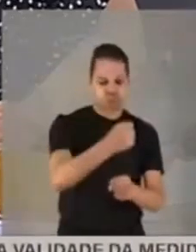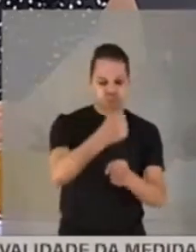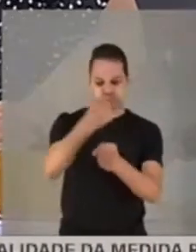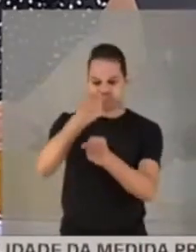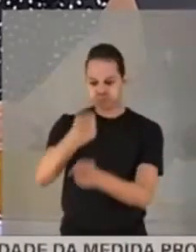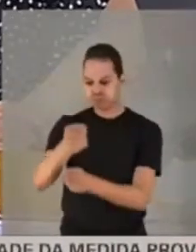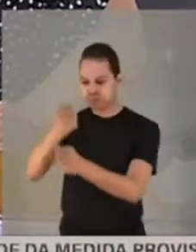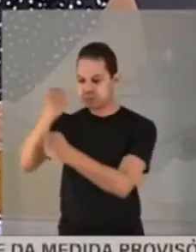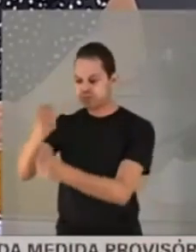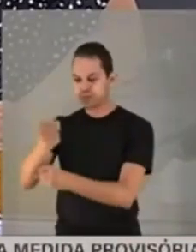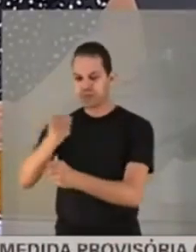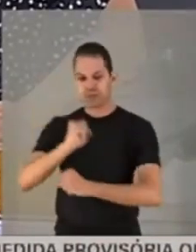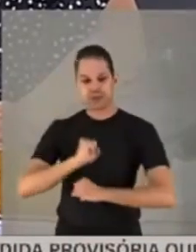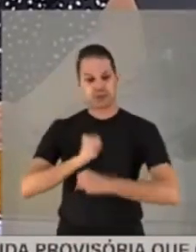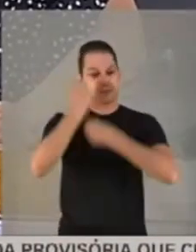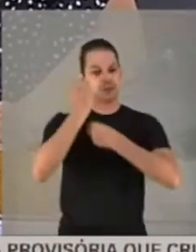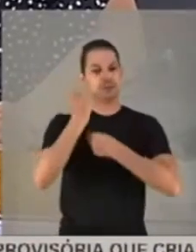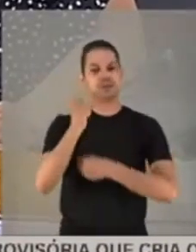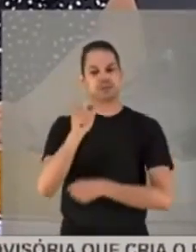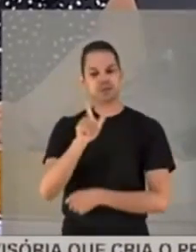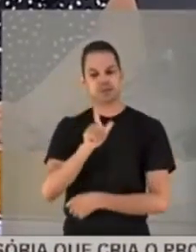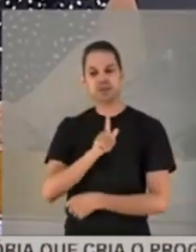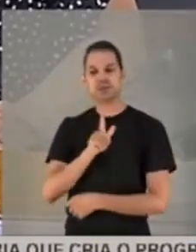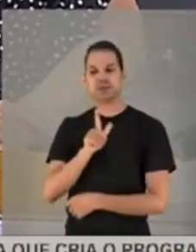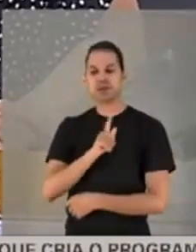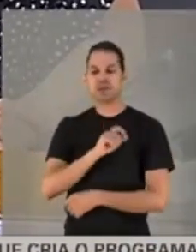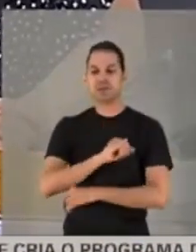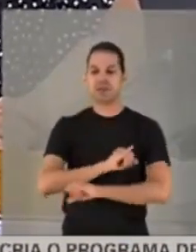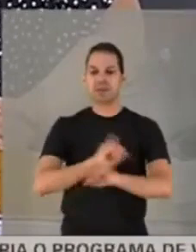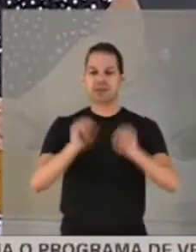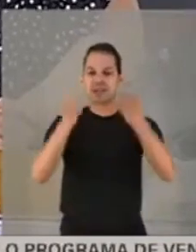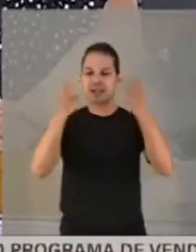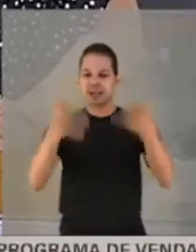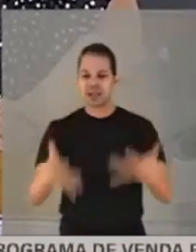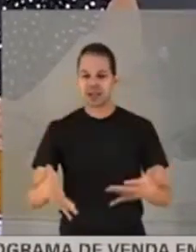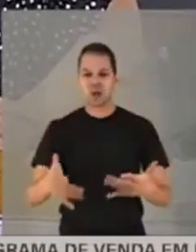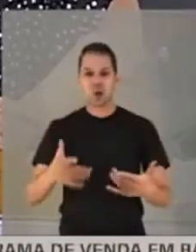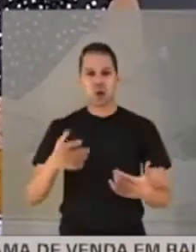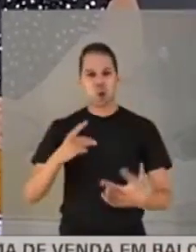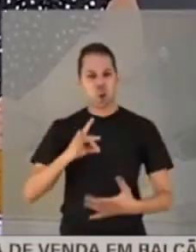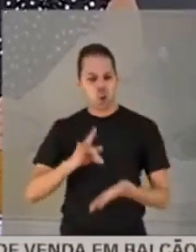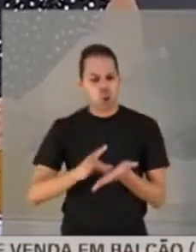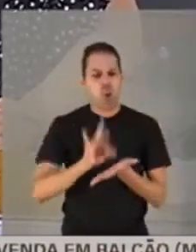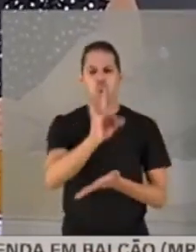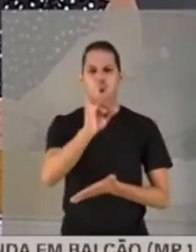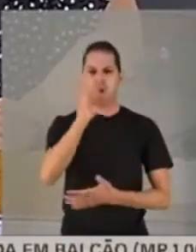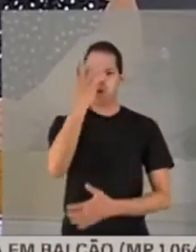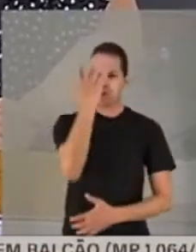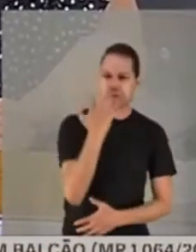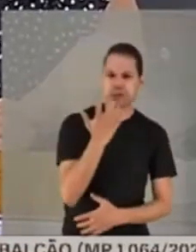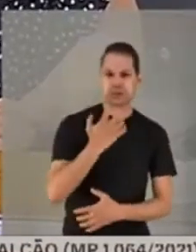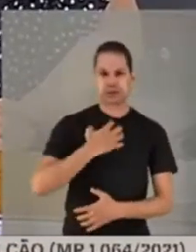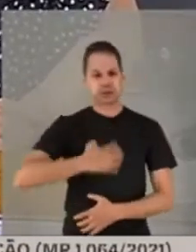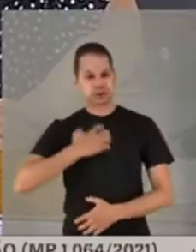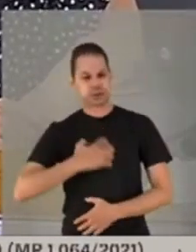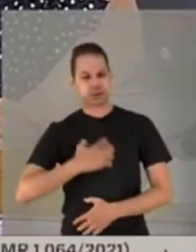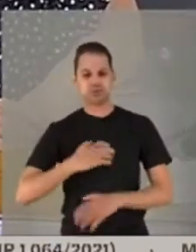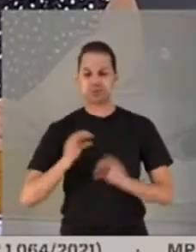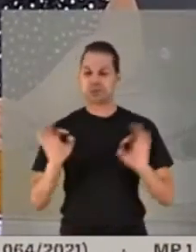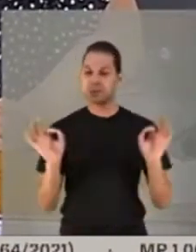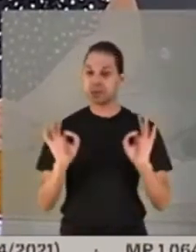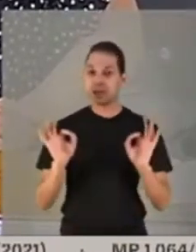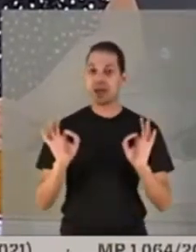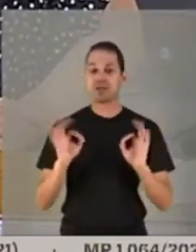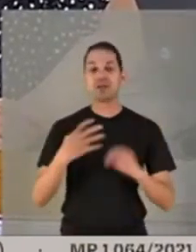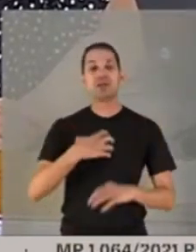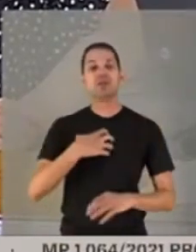Mas eu quero deixar bem claro para todos que não tinha nenhum sentimento de ódio nem de raiva. Pelo contrário, é sentimento de muito